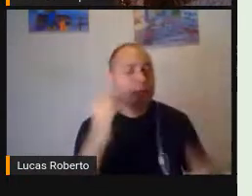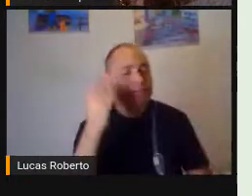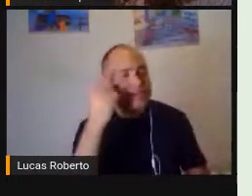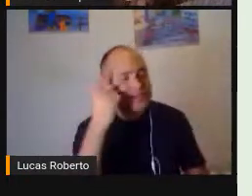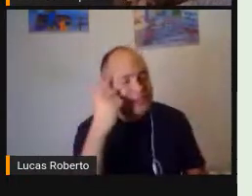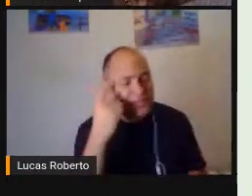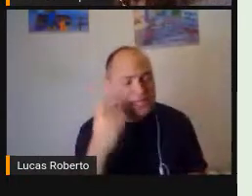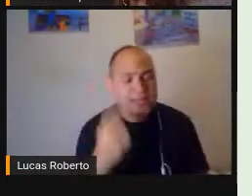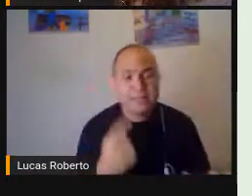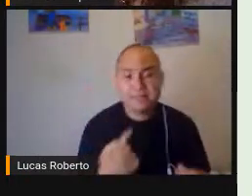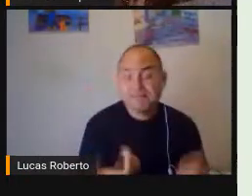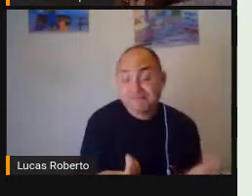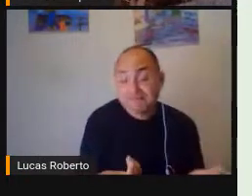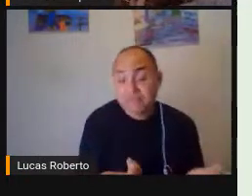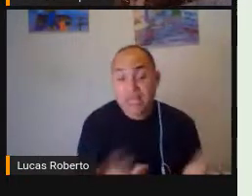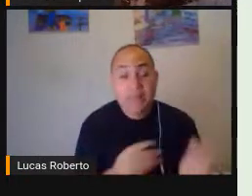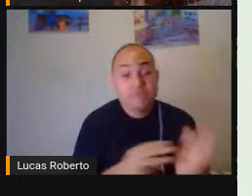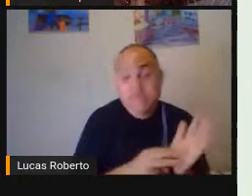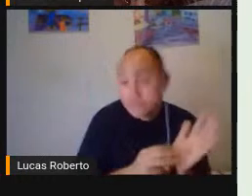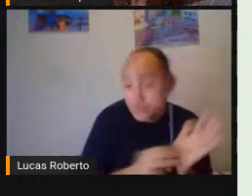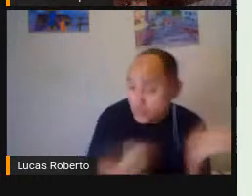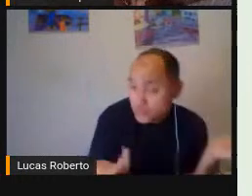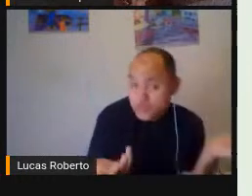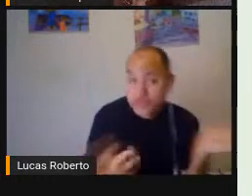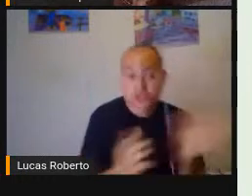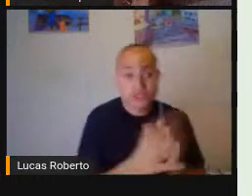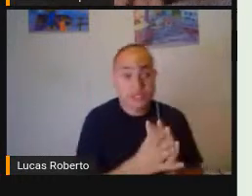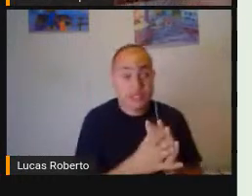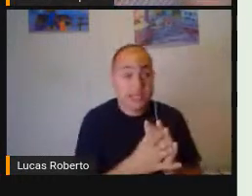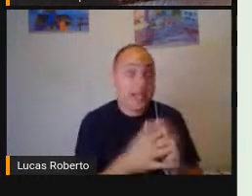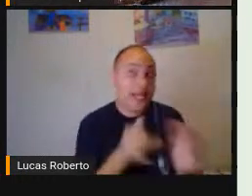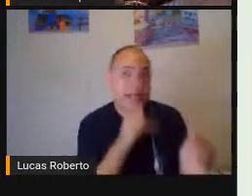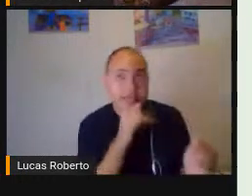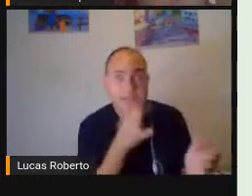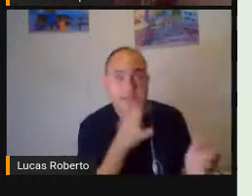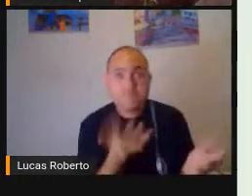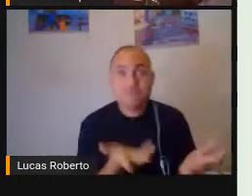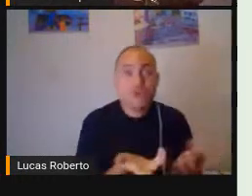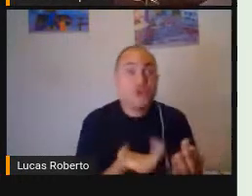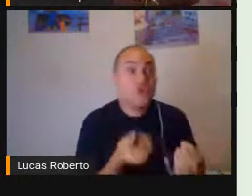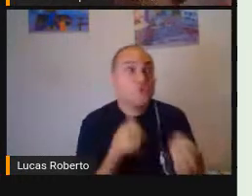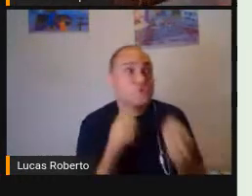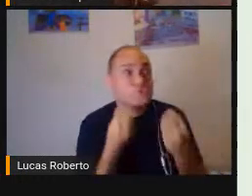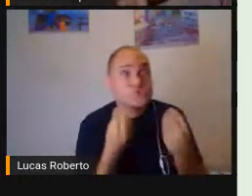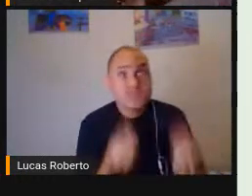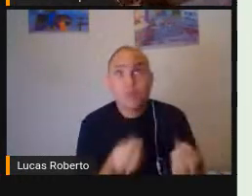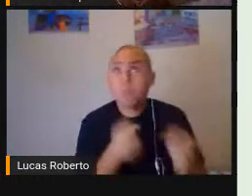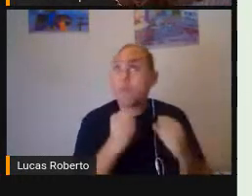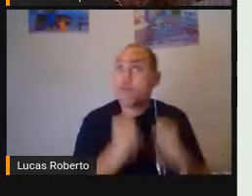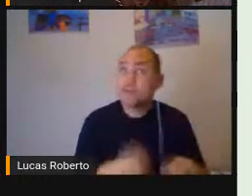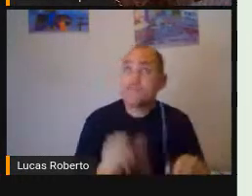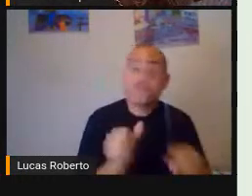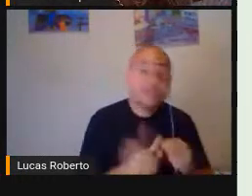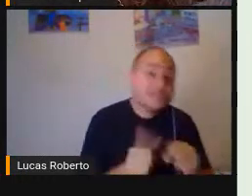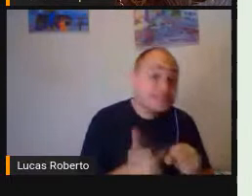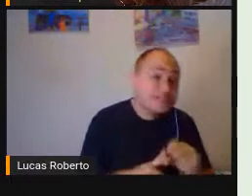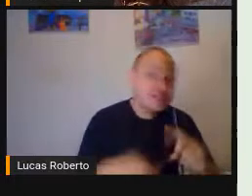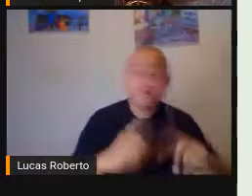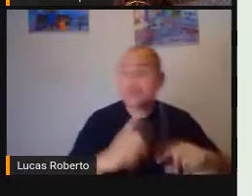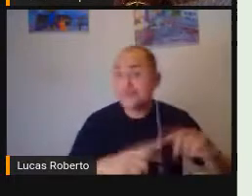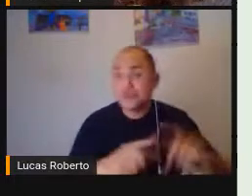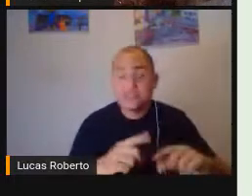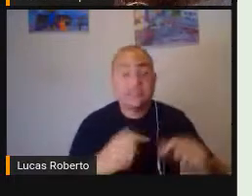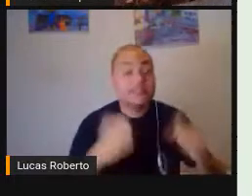Algo De coisas Vamos pensar assim De técnicas Que vão produzir Coisas Que garantam Mais facilidade Na nossa vida